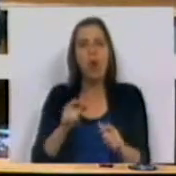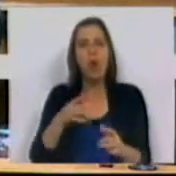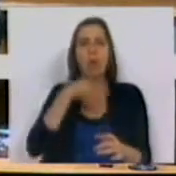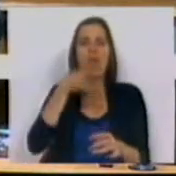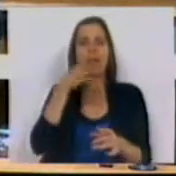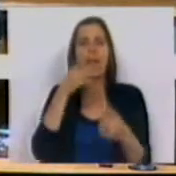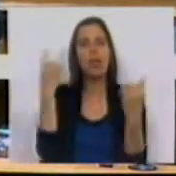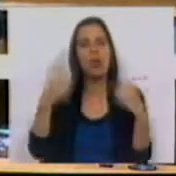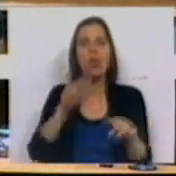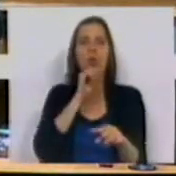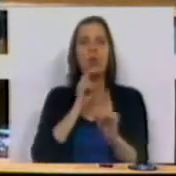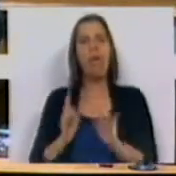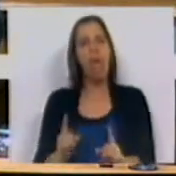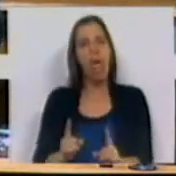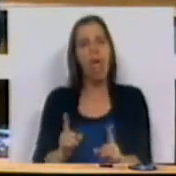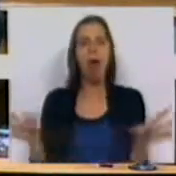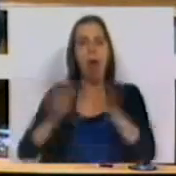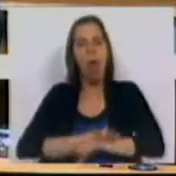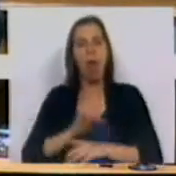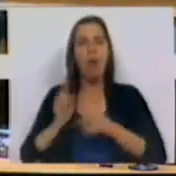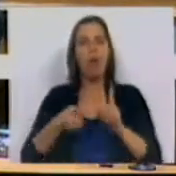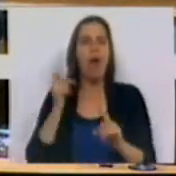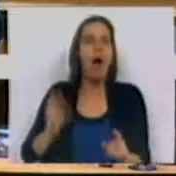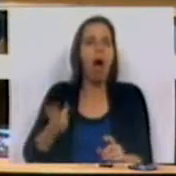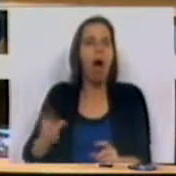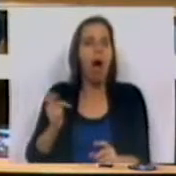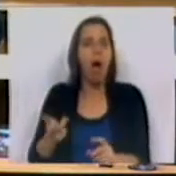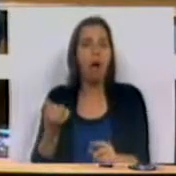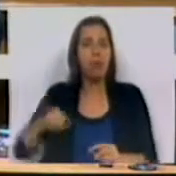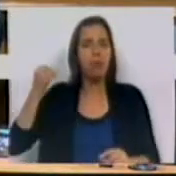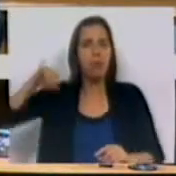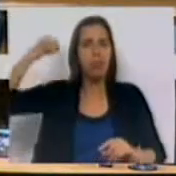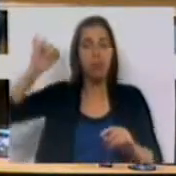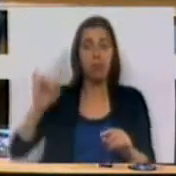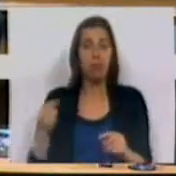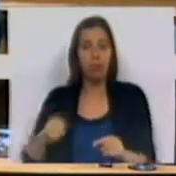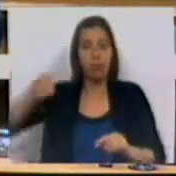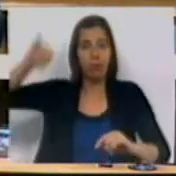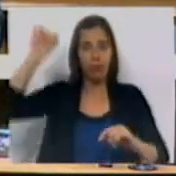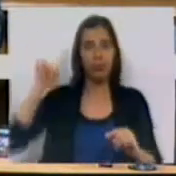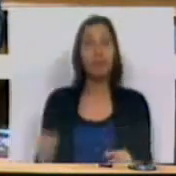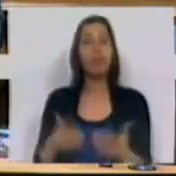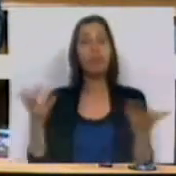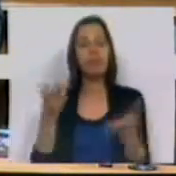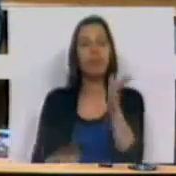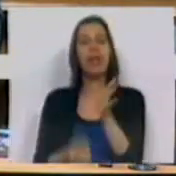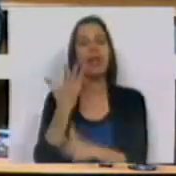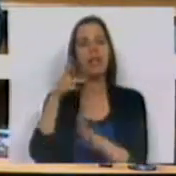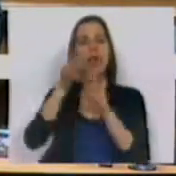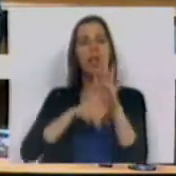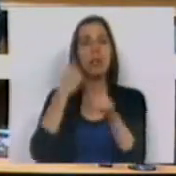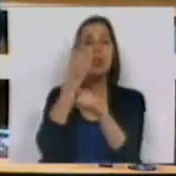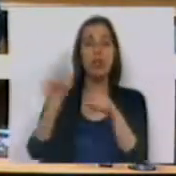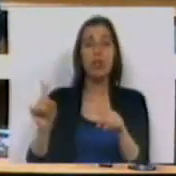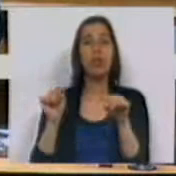fundamento bastante para o branqueamento de anos à infração. A criação de um regime